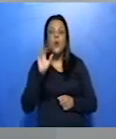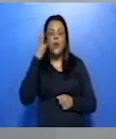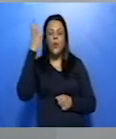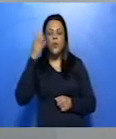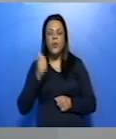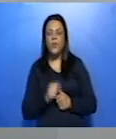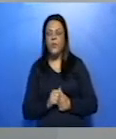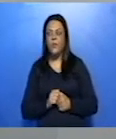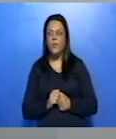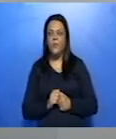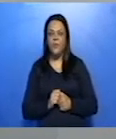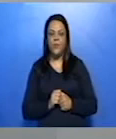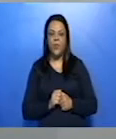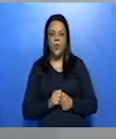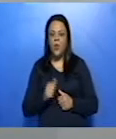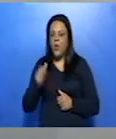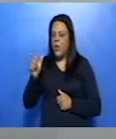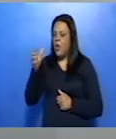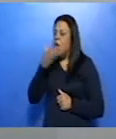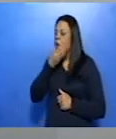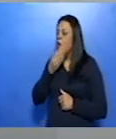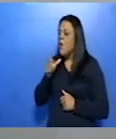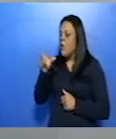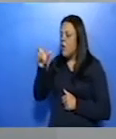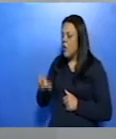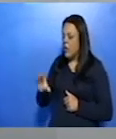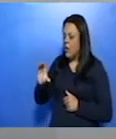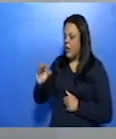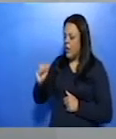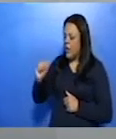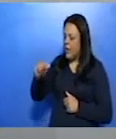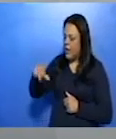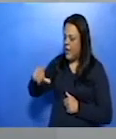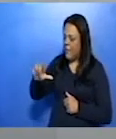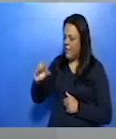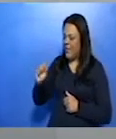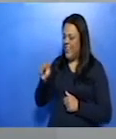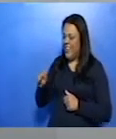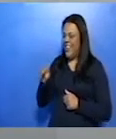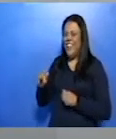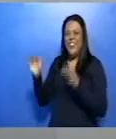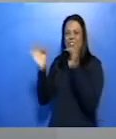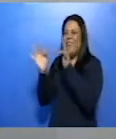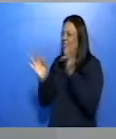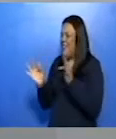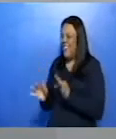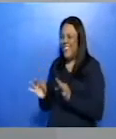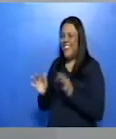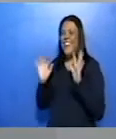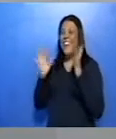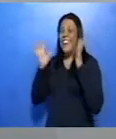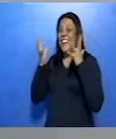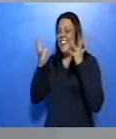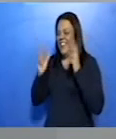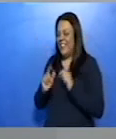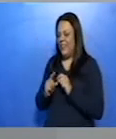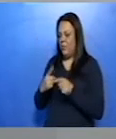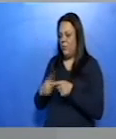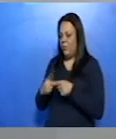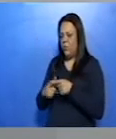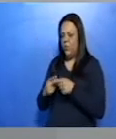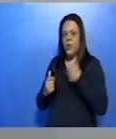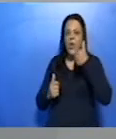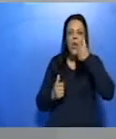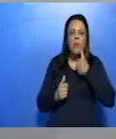Rita... Perdão, Camilo, ele fica tão feliz, tão alegre, porque a Cartomante fala,